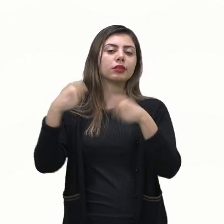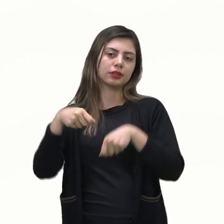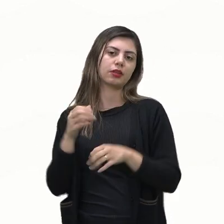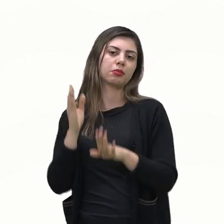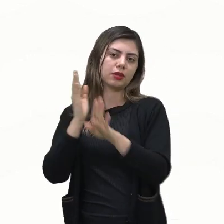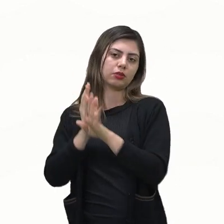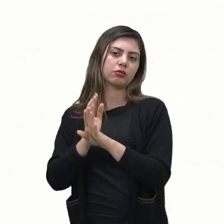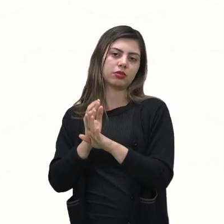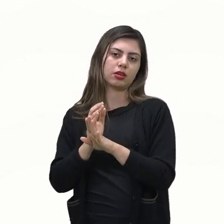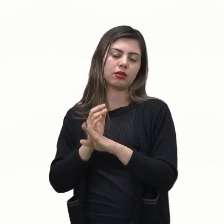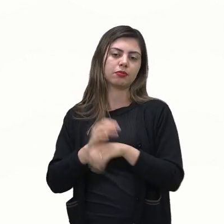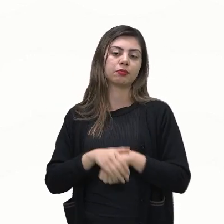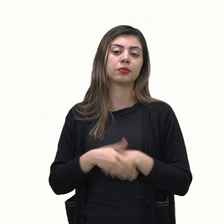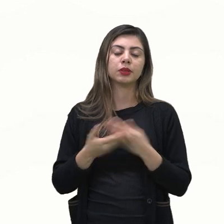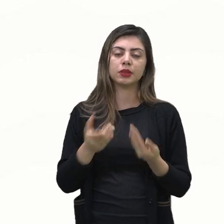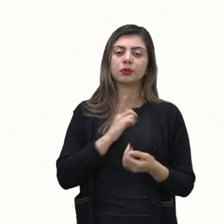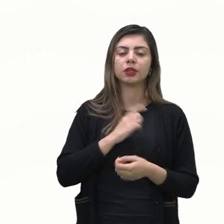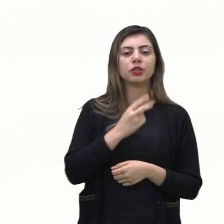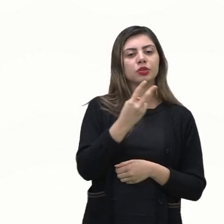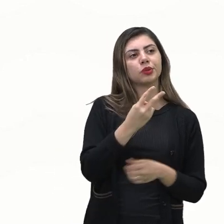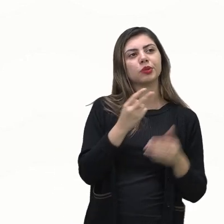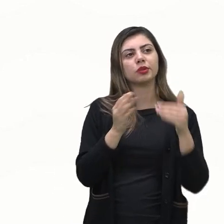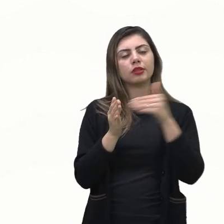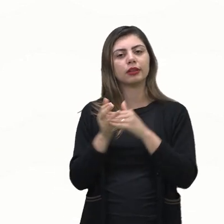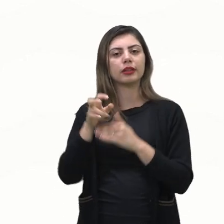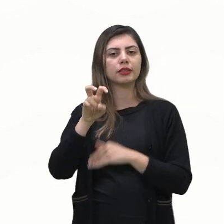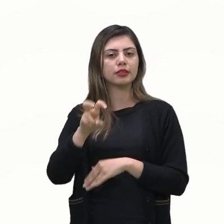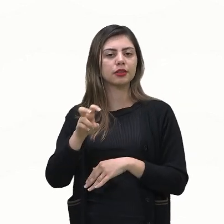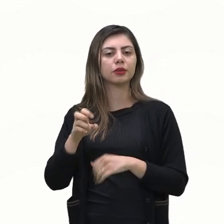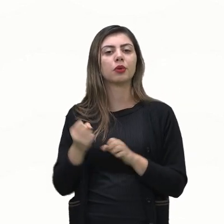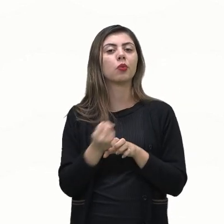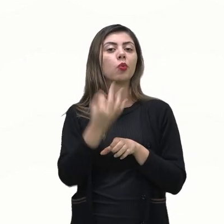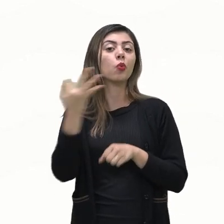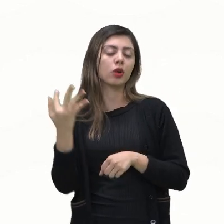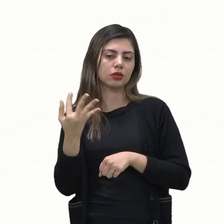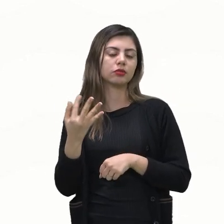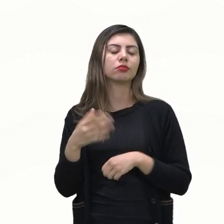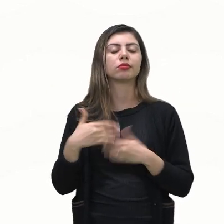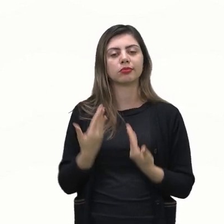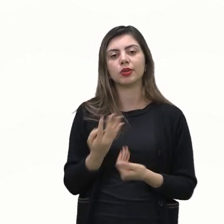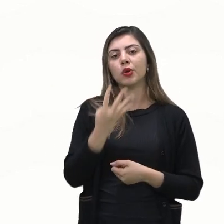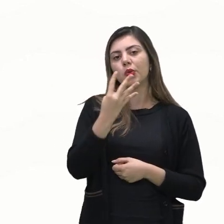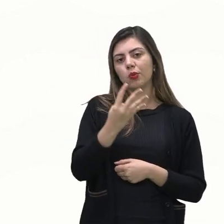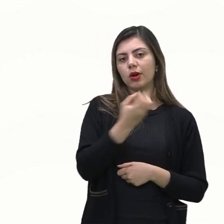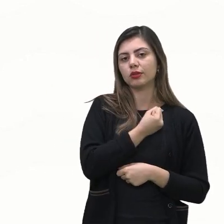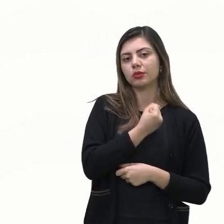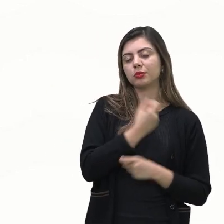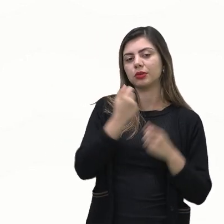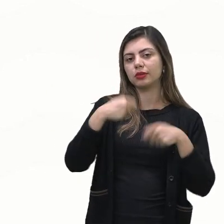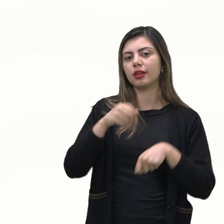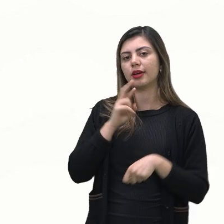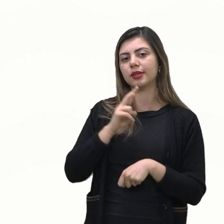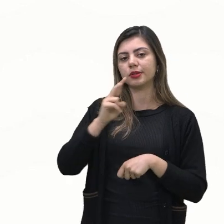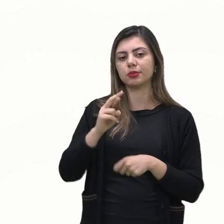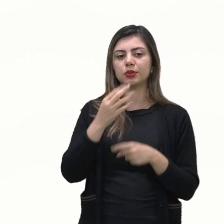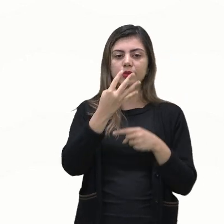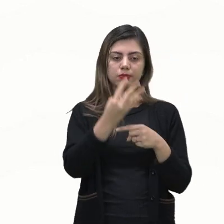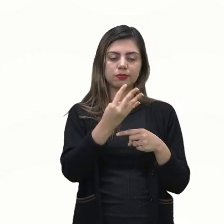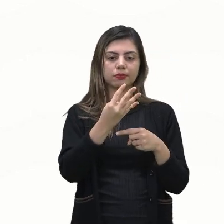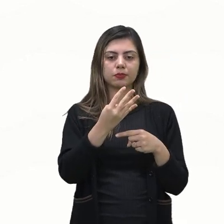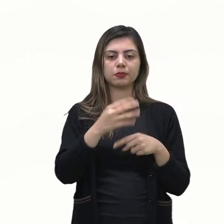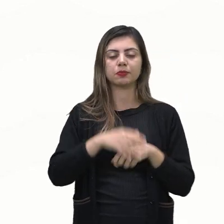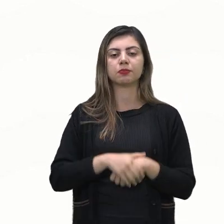como vão de 2 até 5 então nós temos aqui 4 números o total de elementos